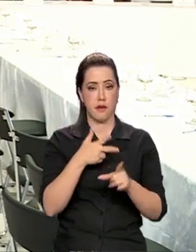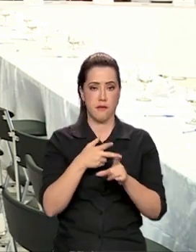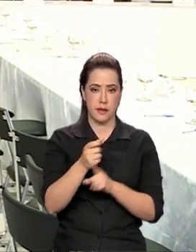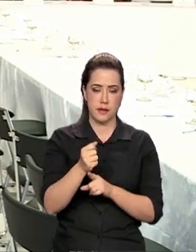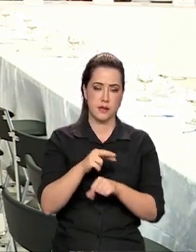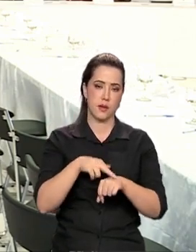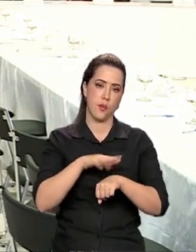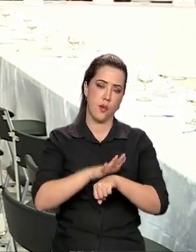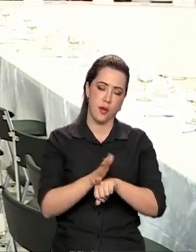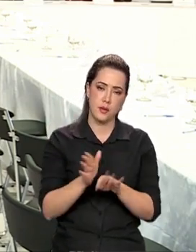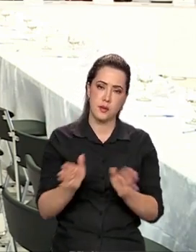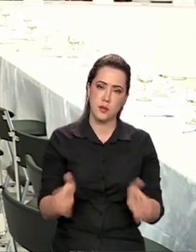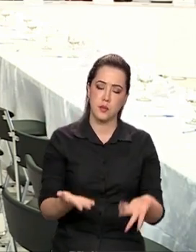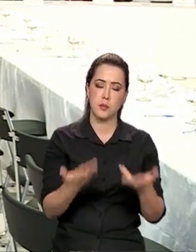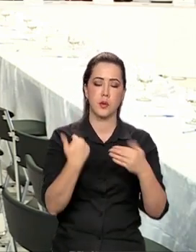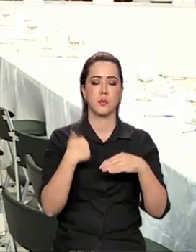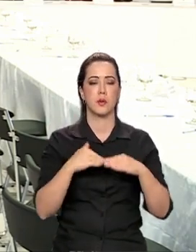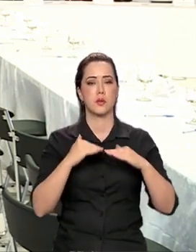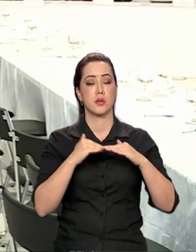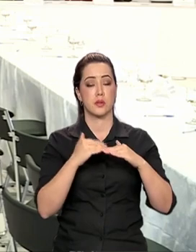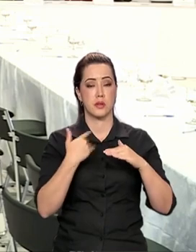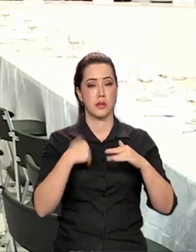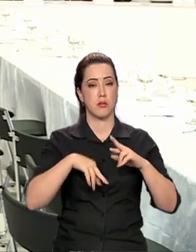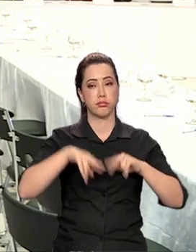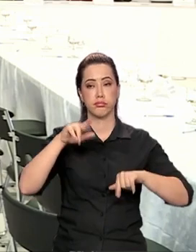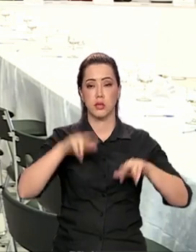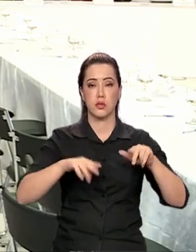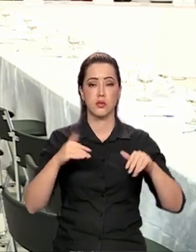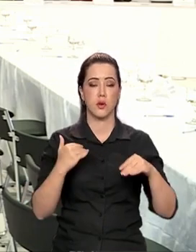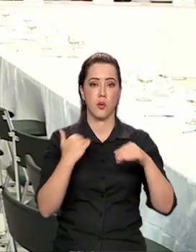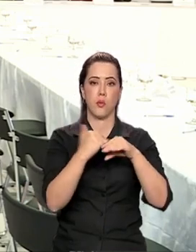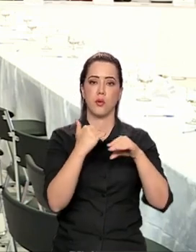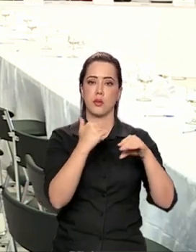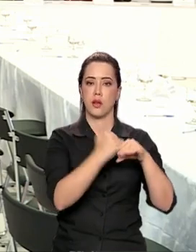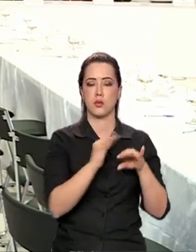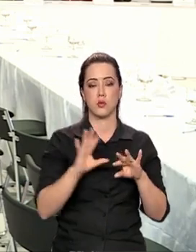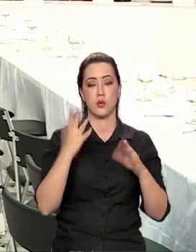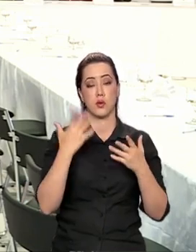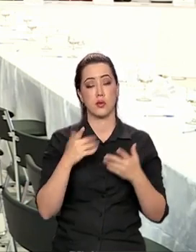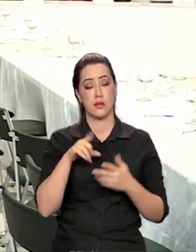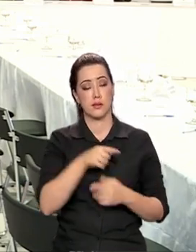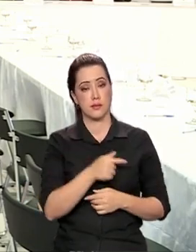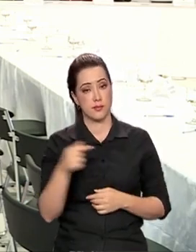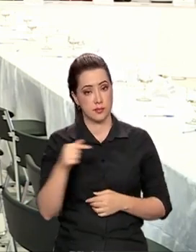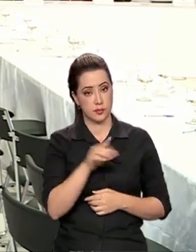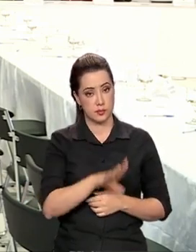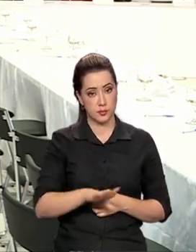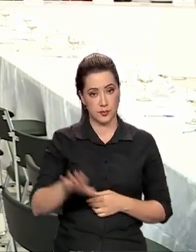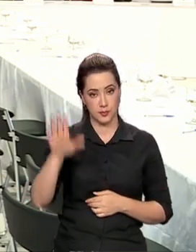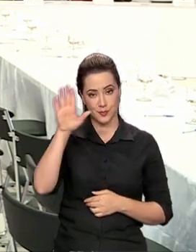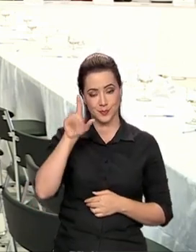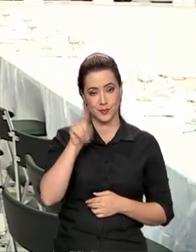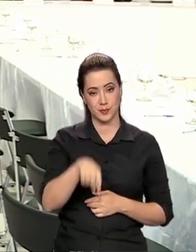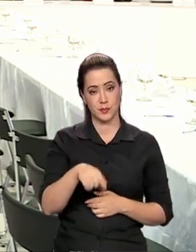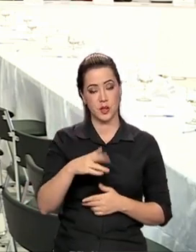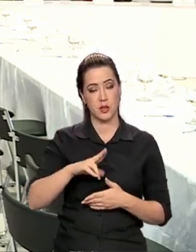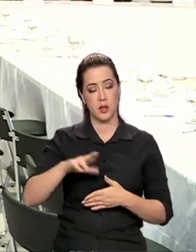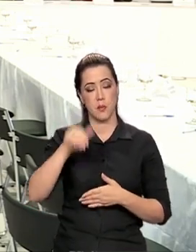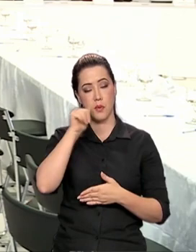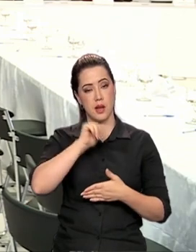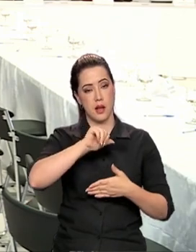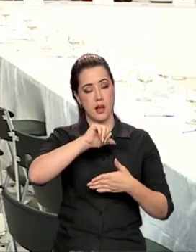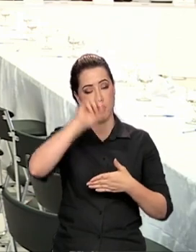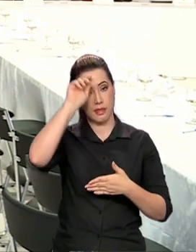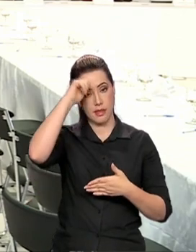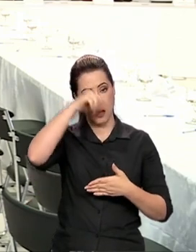e Promoção da Diversidade e da Equidade ocorre na Semana do Dia Internacional da Mulher Negra, Latino-Americana